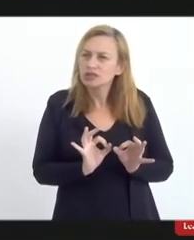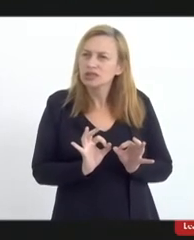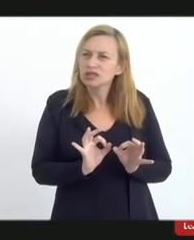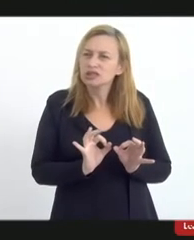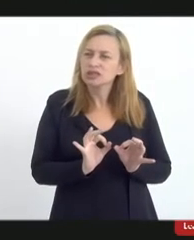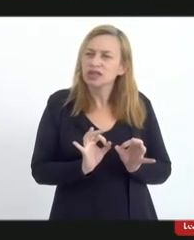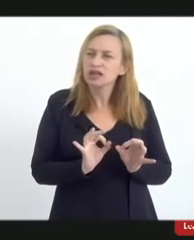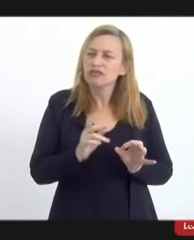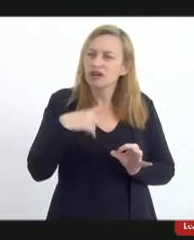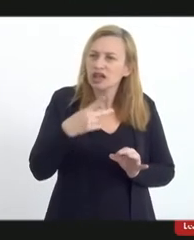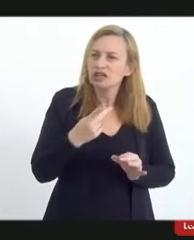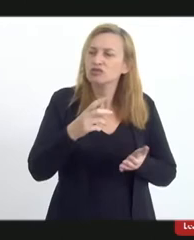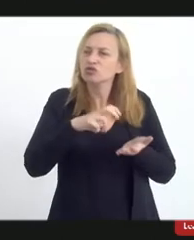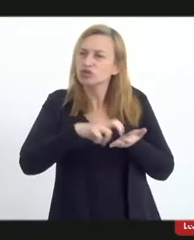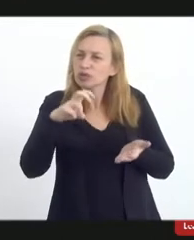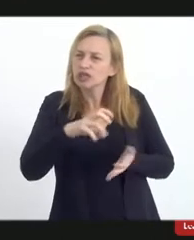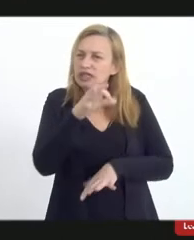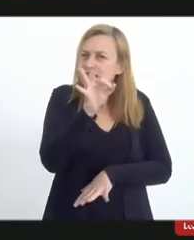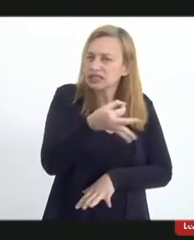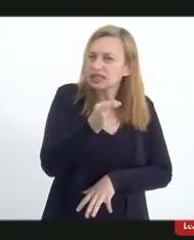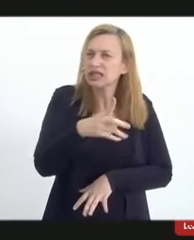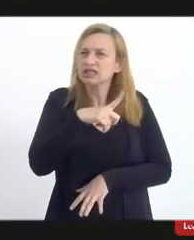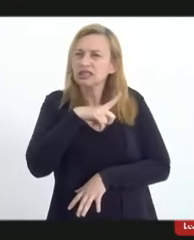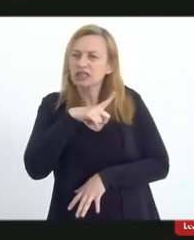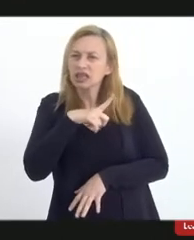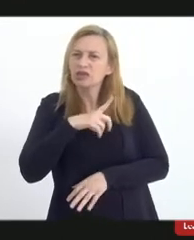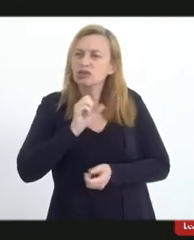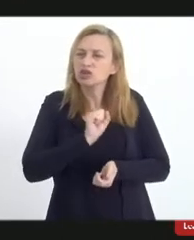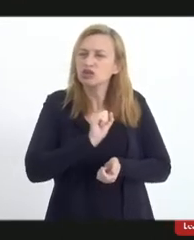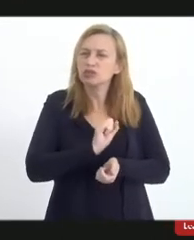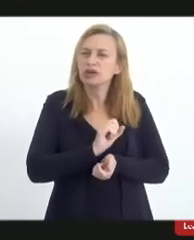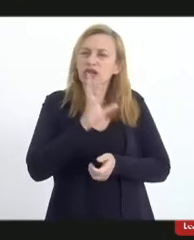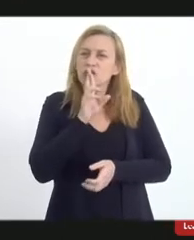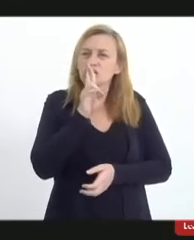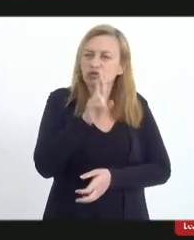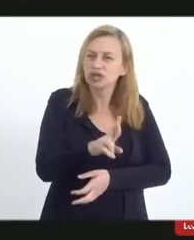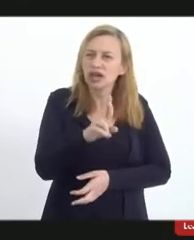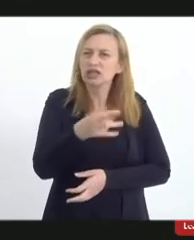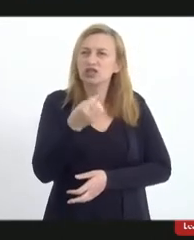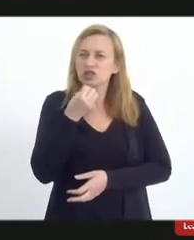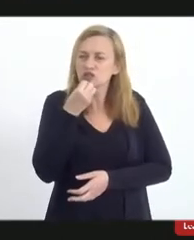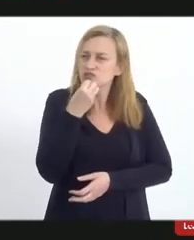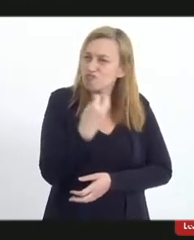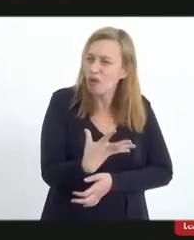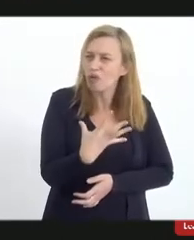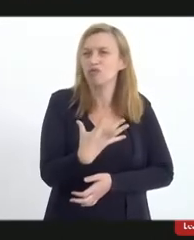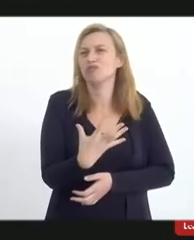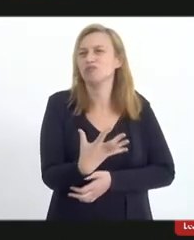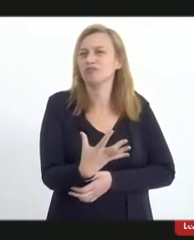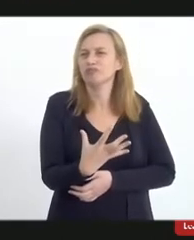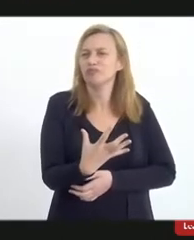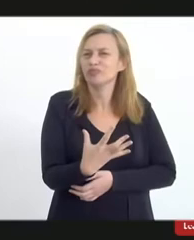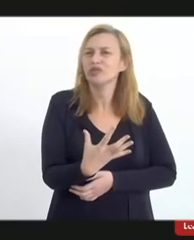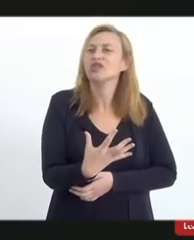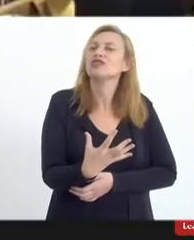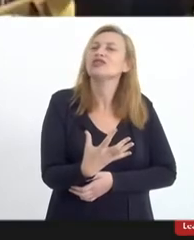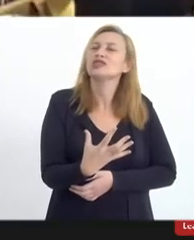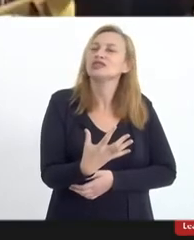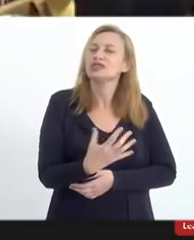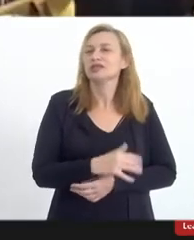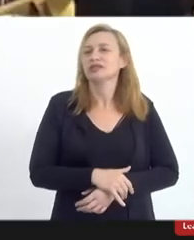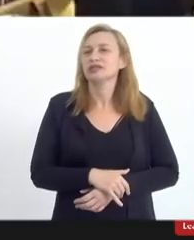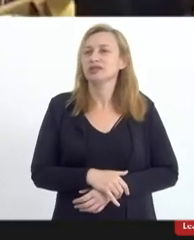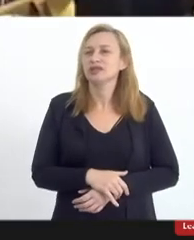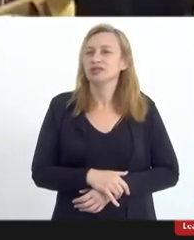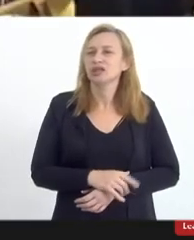manhã e eu tenho certeza e espero que o resultado dessa CPI seja muito frutuoso